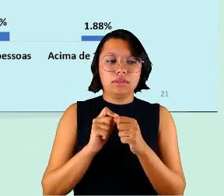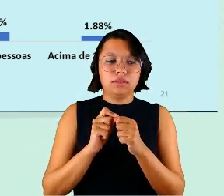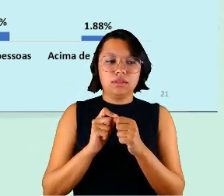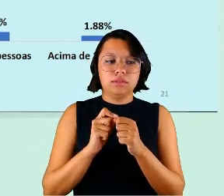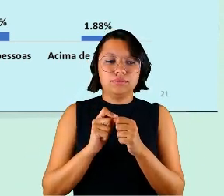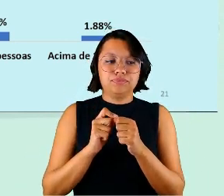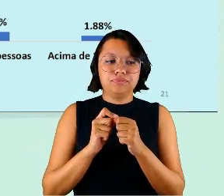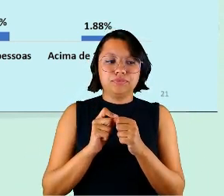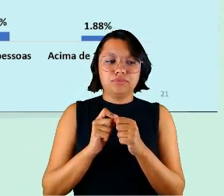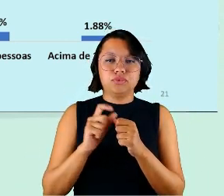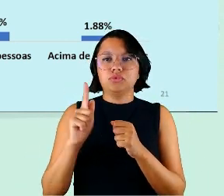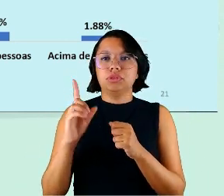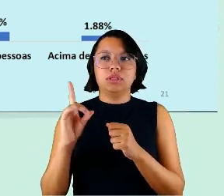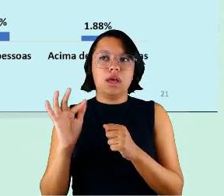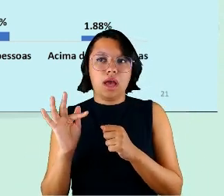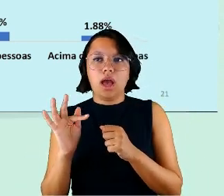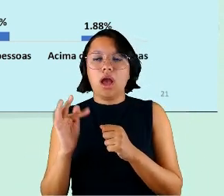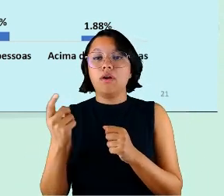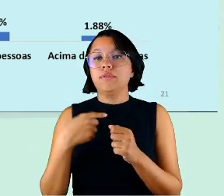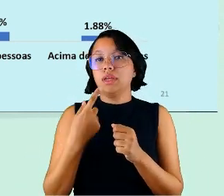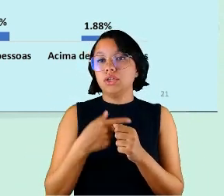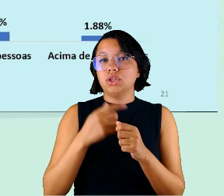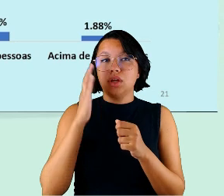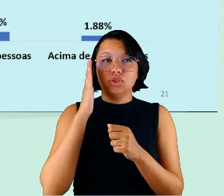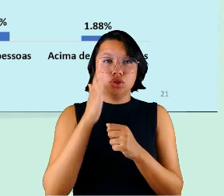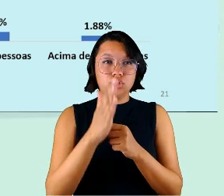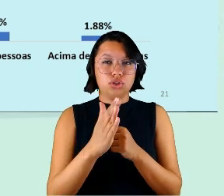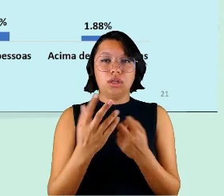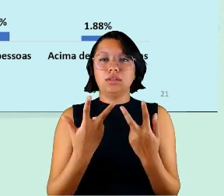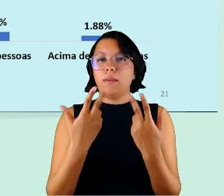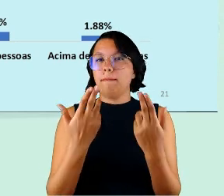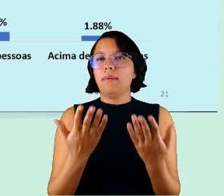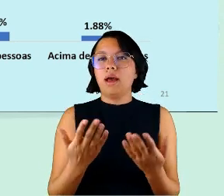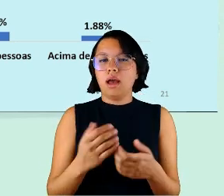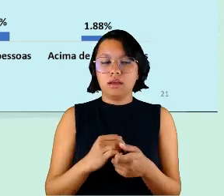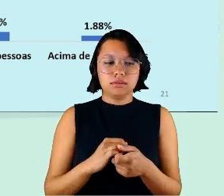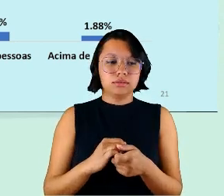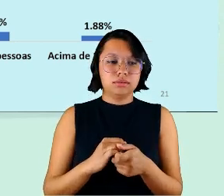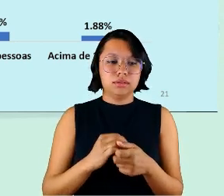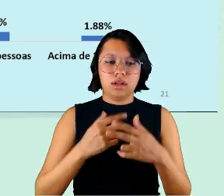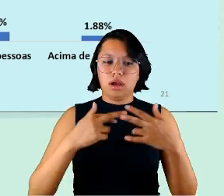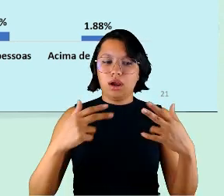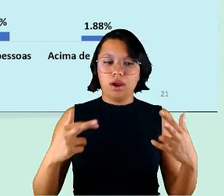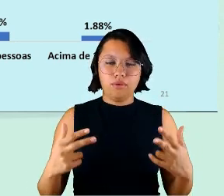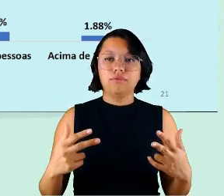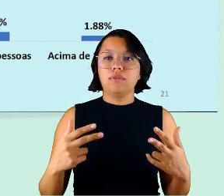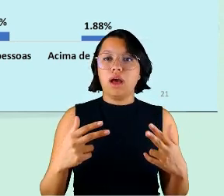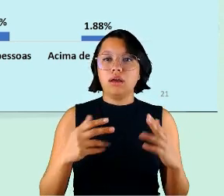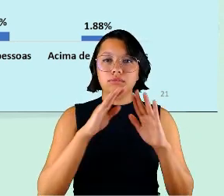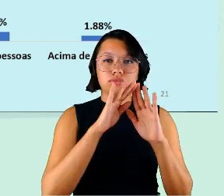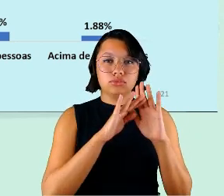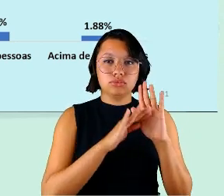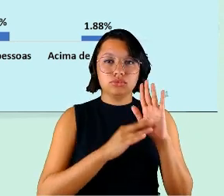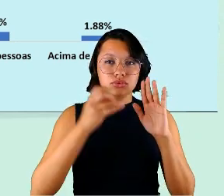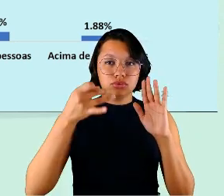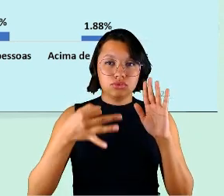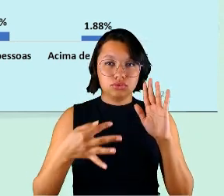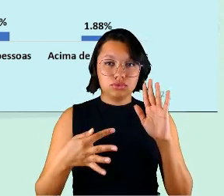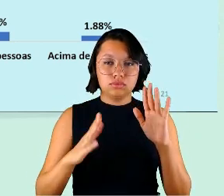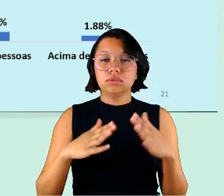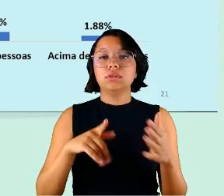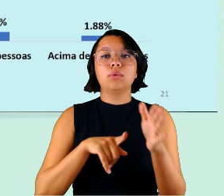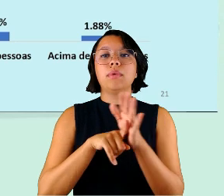do do GDF que a gente estaria em uma direção muito parecida né em vários dos itens descritivos então